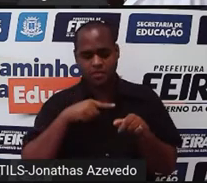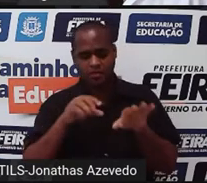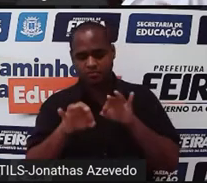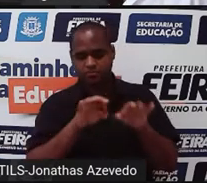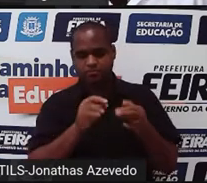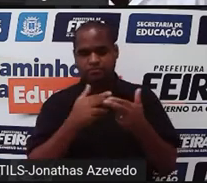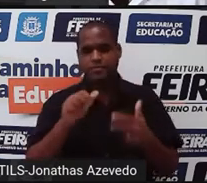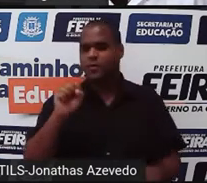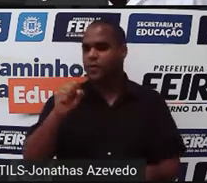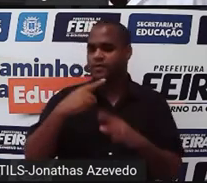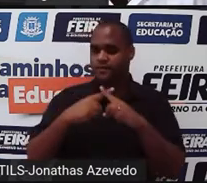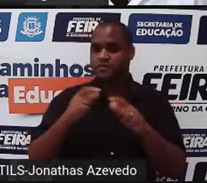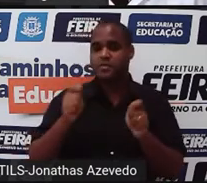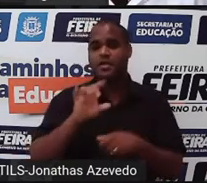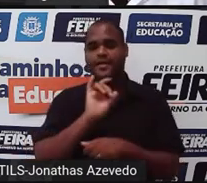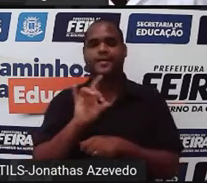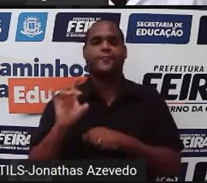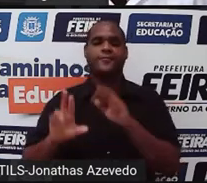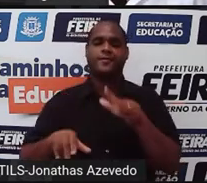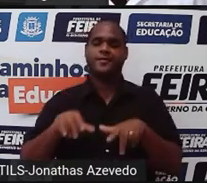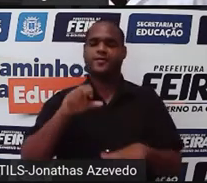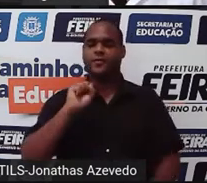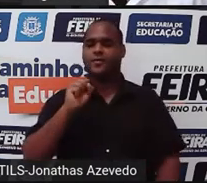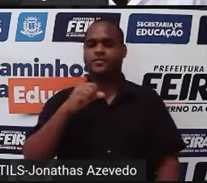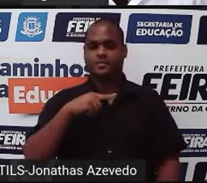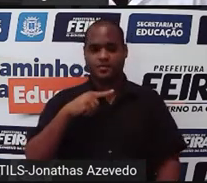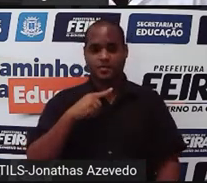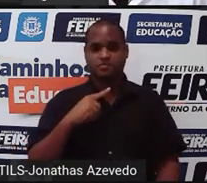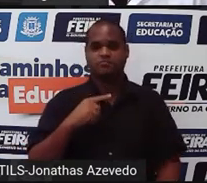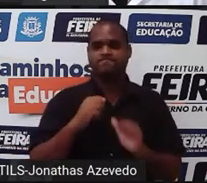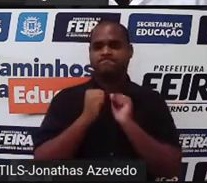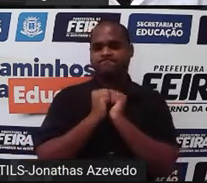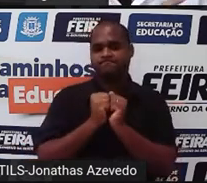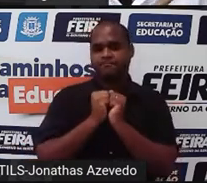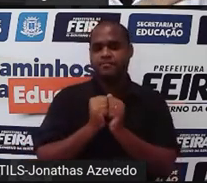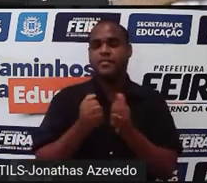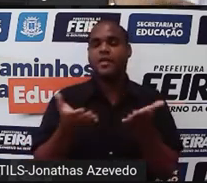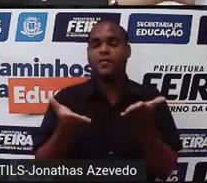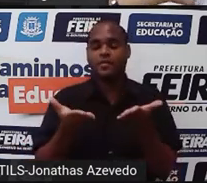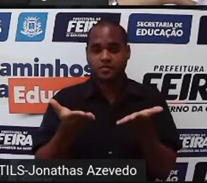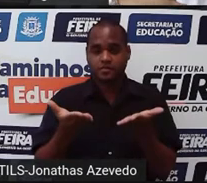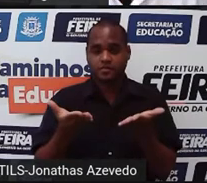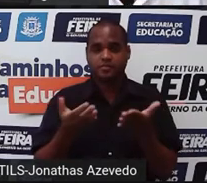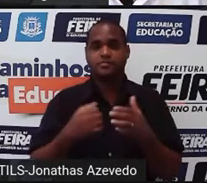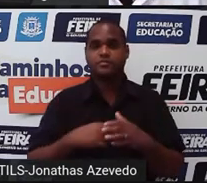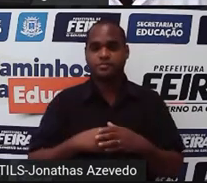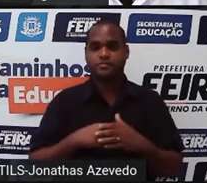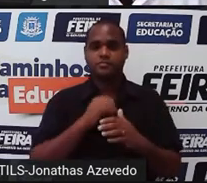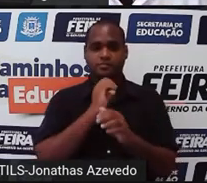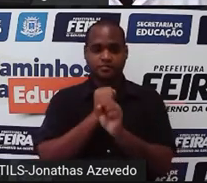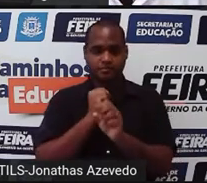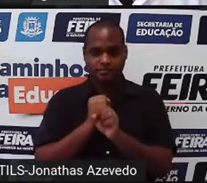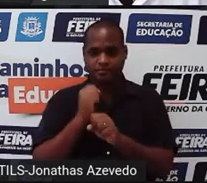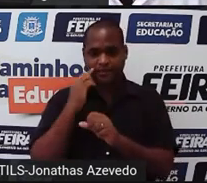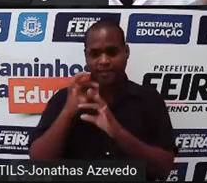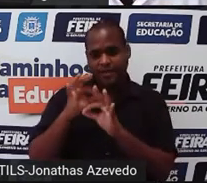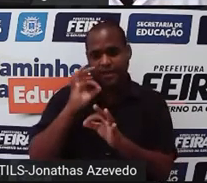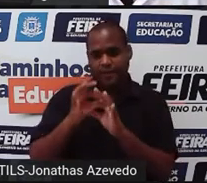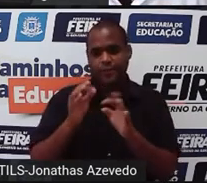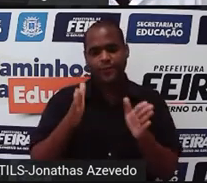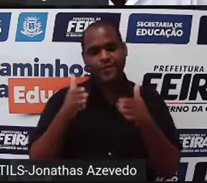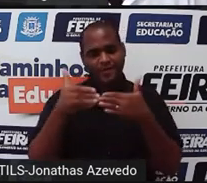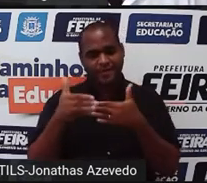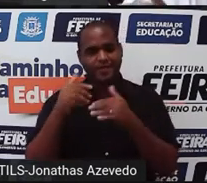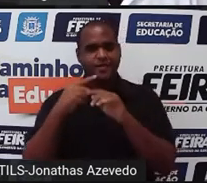8, porque cada uma tem 8. juntando agora a quantidade de canudos com cubos que é